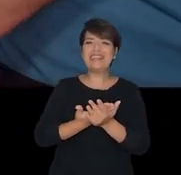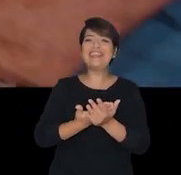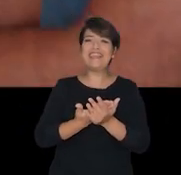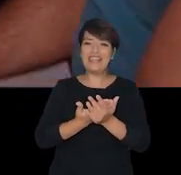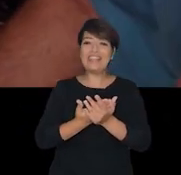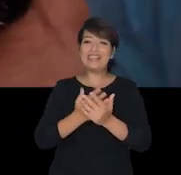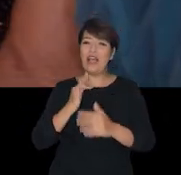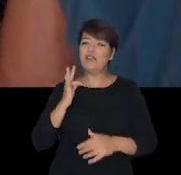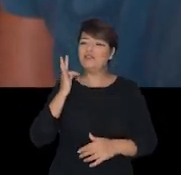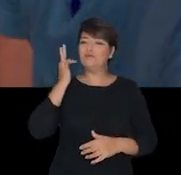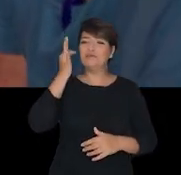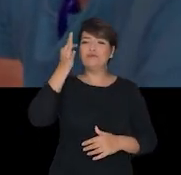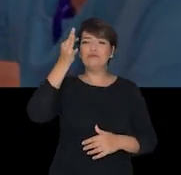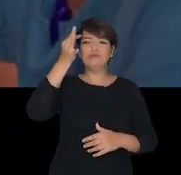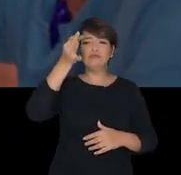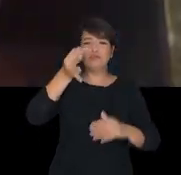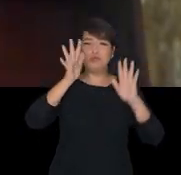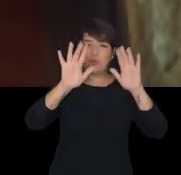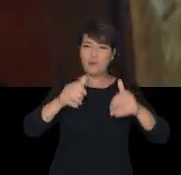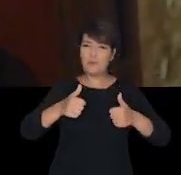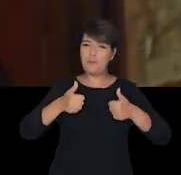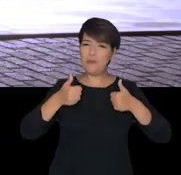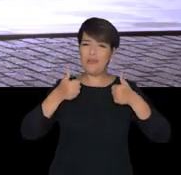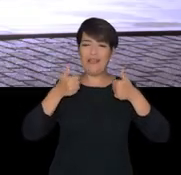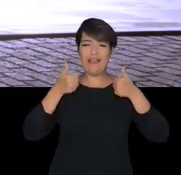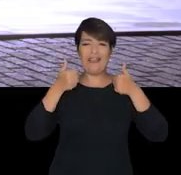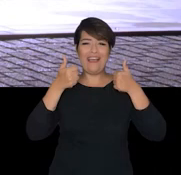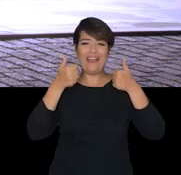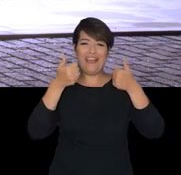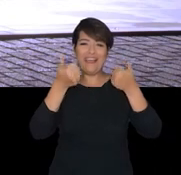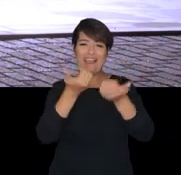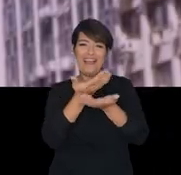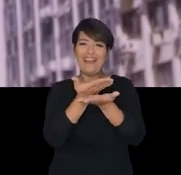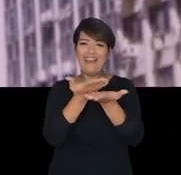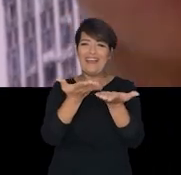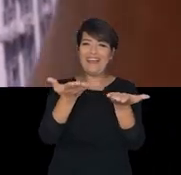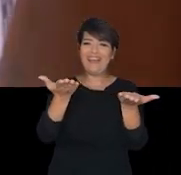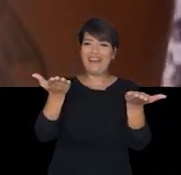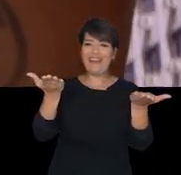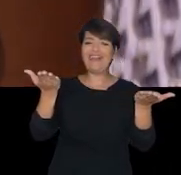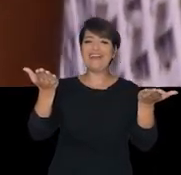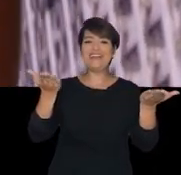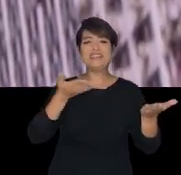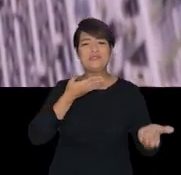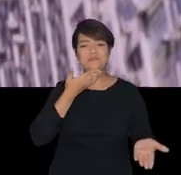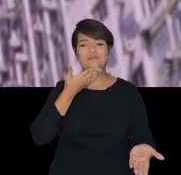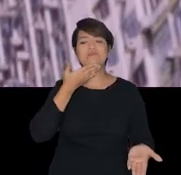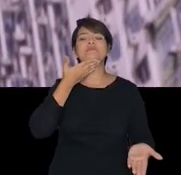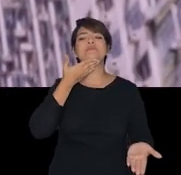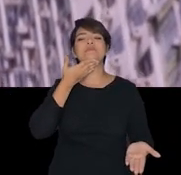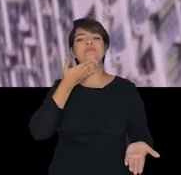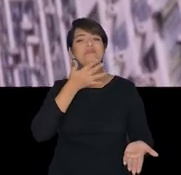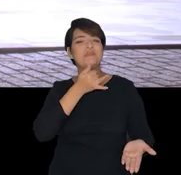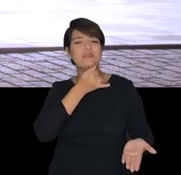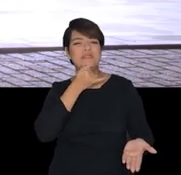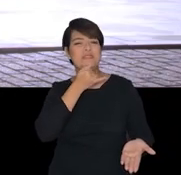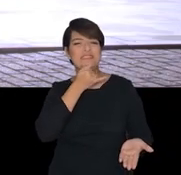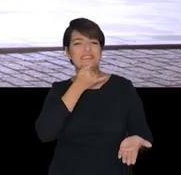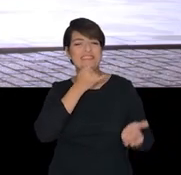Basta acreditar, um novo dia vai arraiar Nossa hora vai chegar